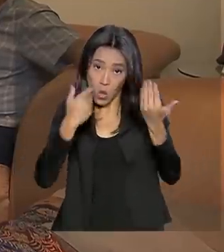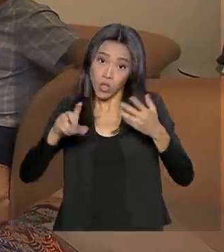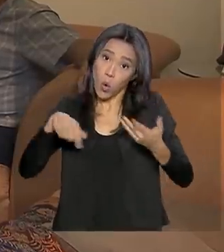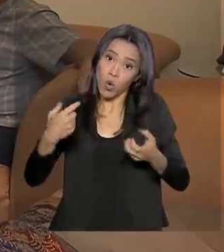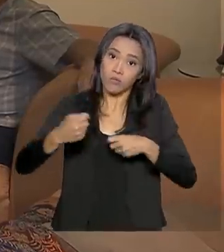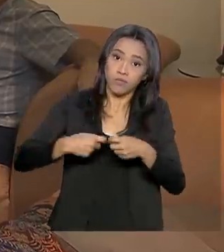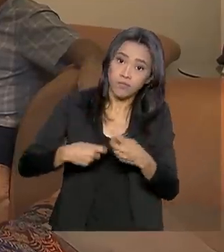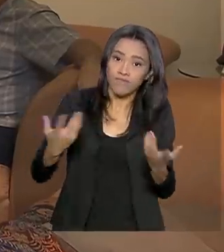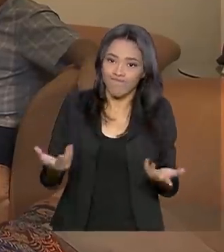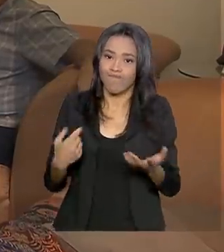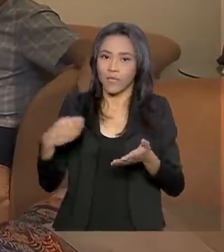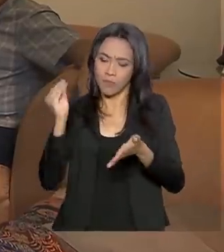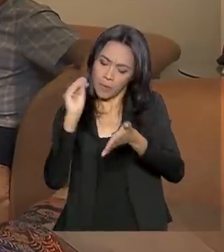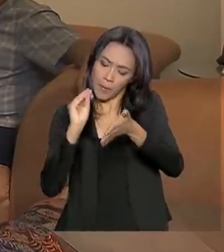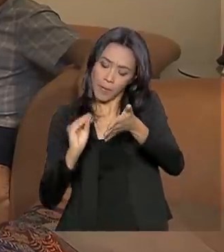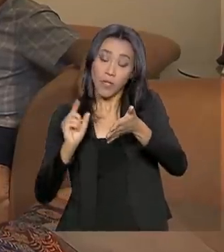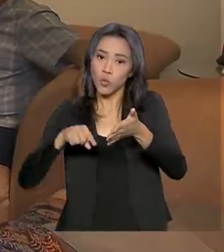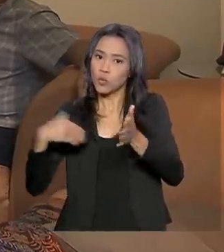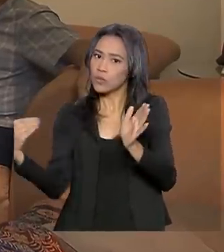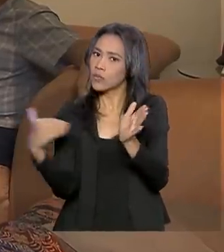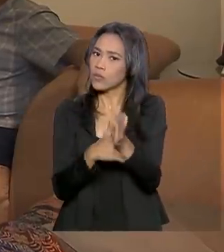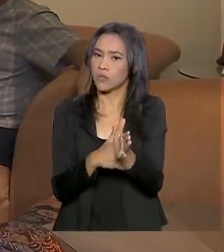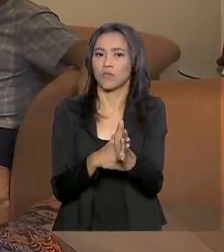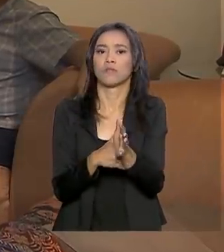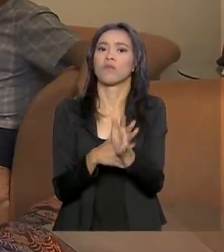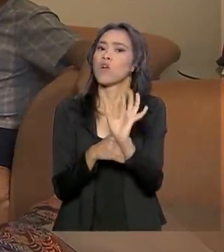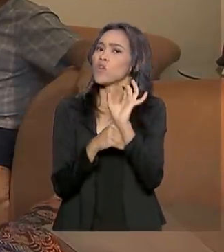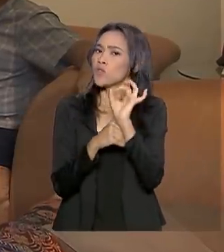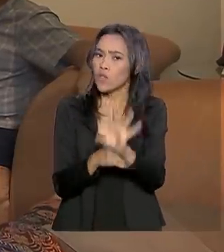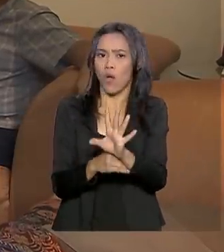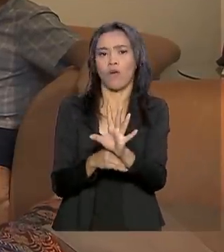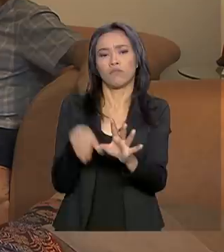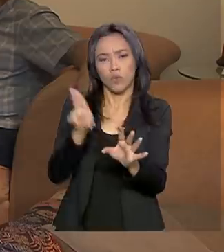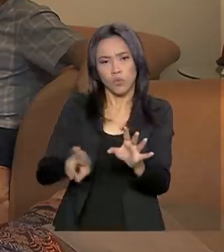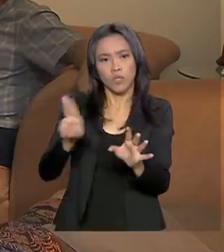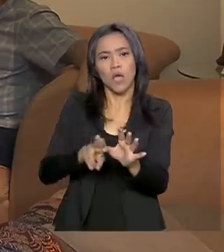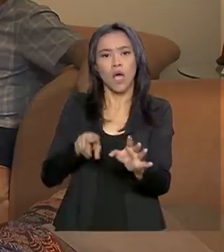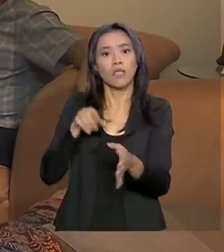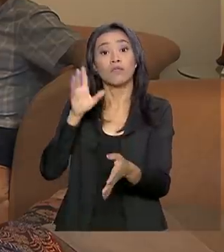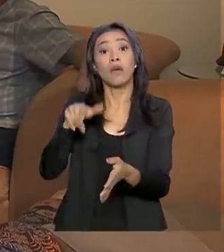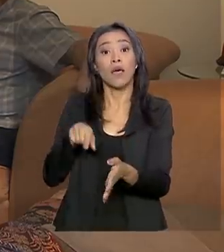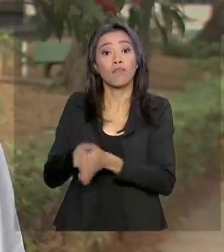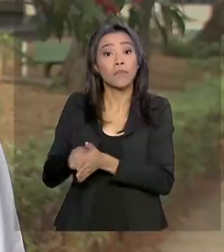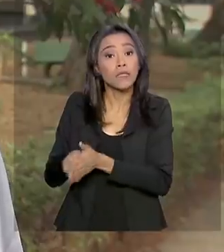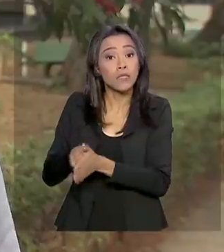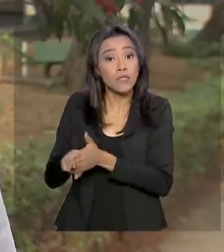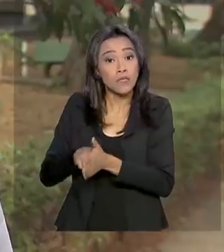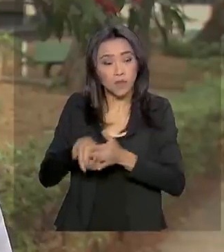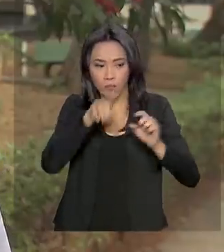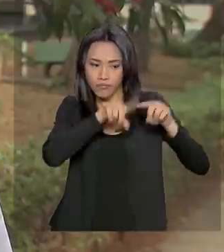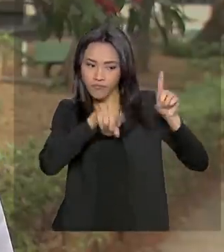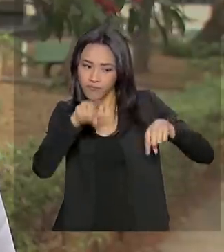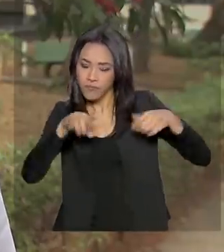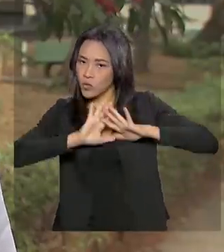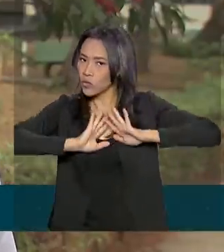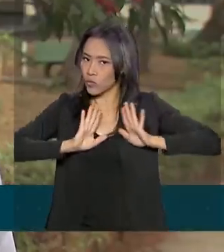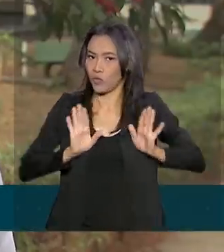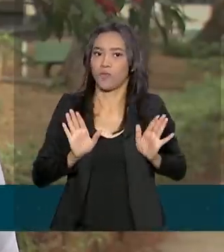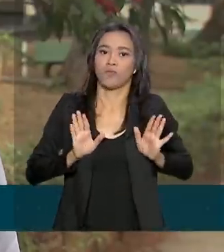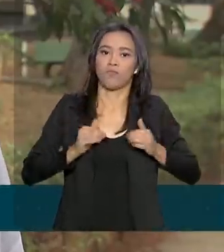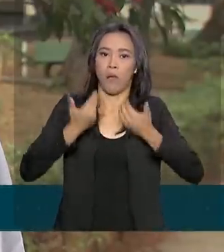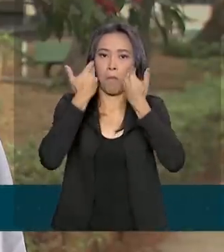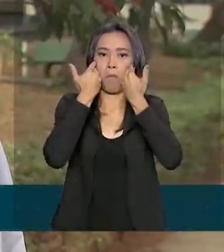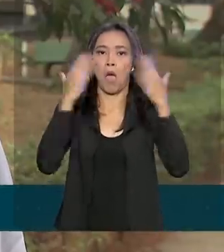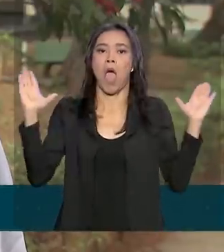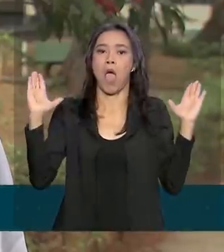Todas as respostas estão protegidas por sigilo e só podem ser usadas para fins estatísticos. É importantíssimo que as pessoas